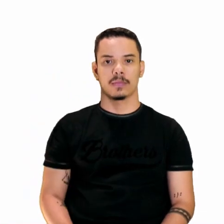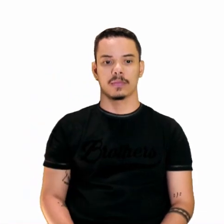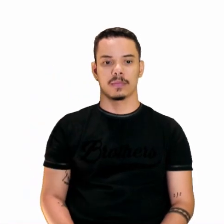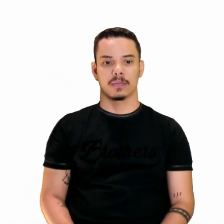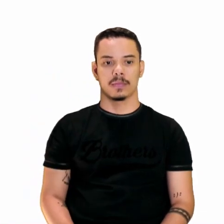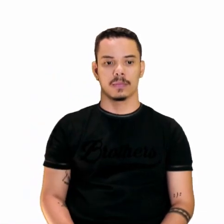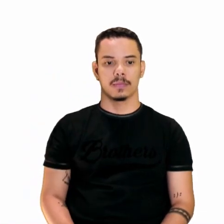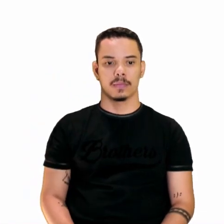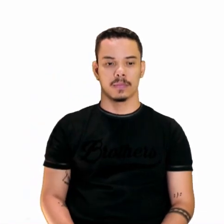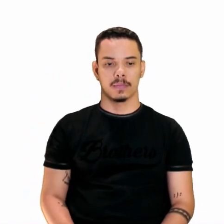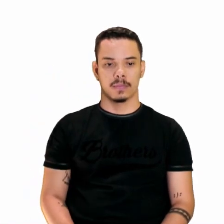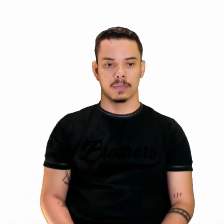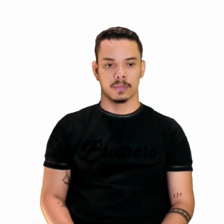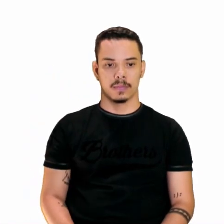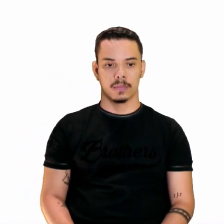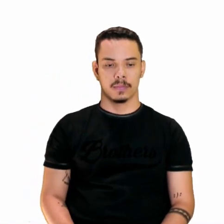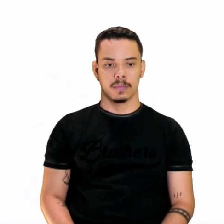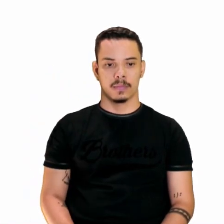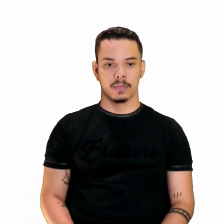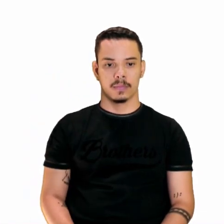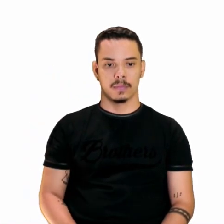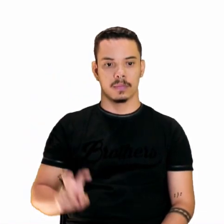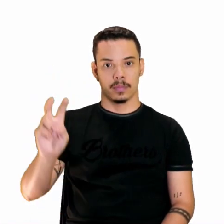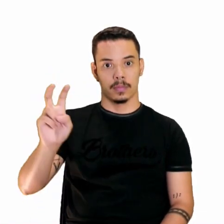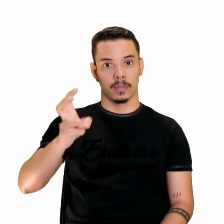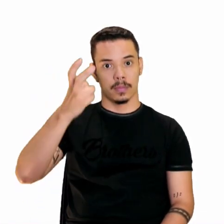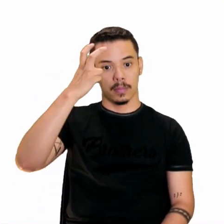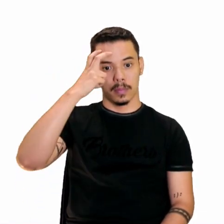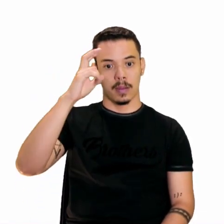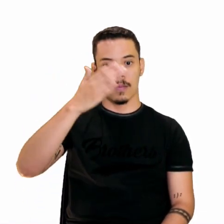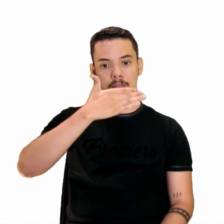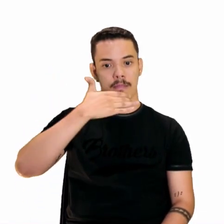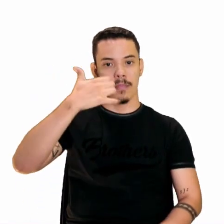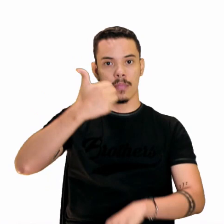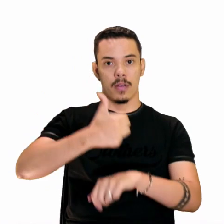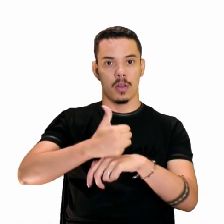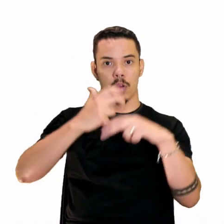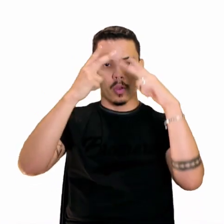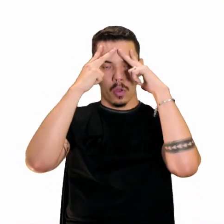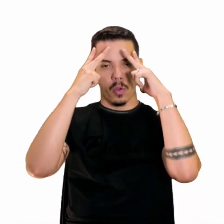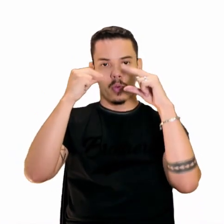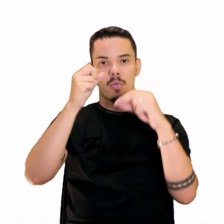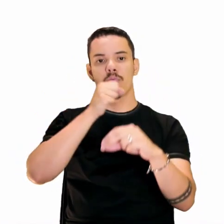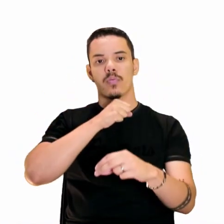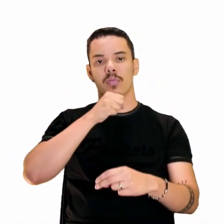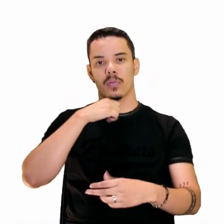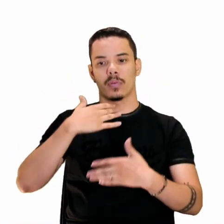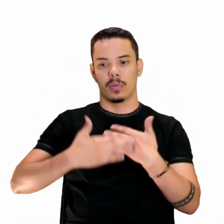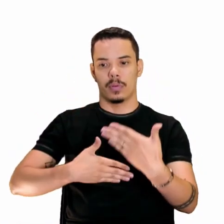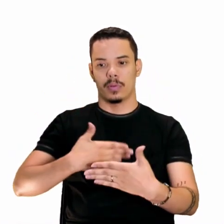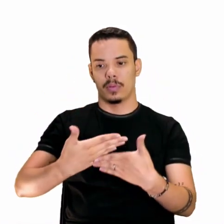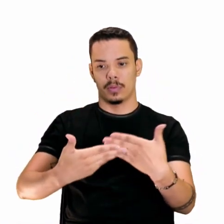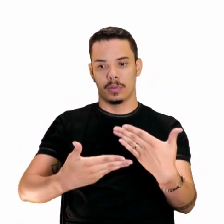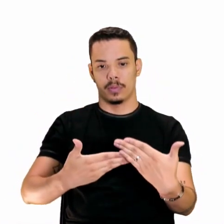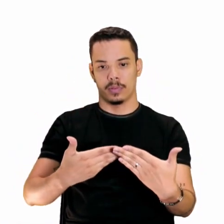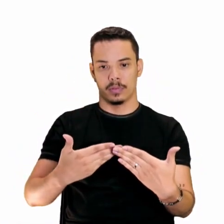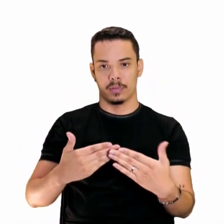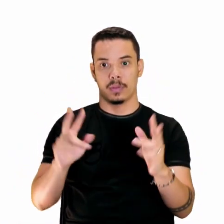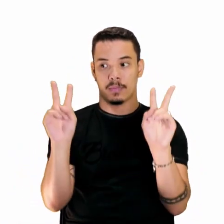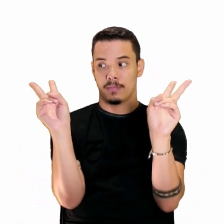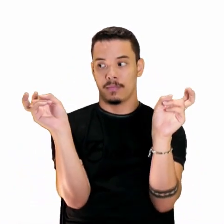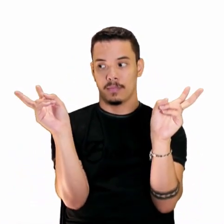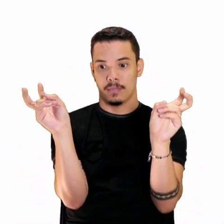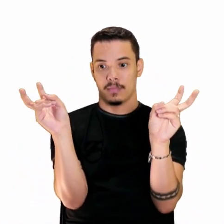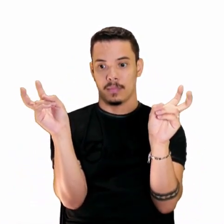só a nossa epígrafe. Abre aspas. A cultura é o melhor conforto para a velhice. Fecha aspas.